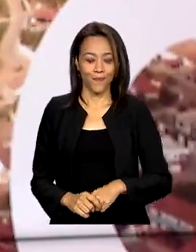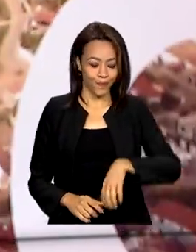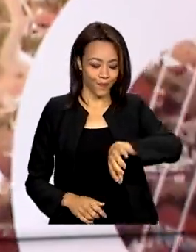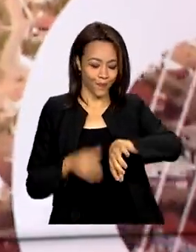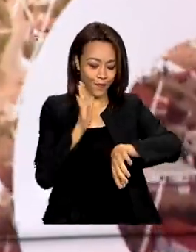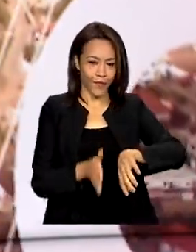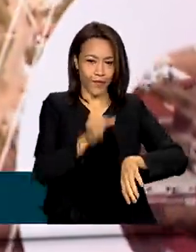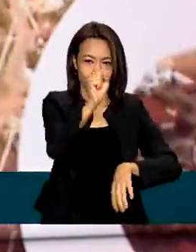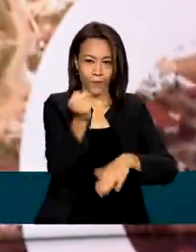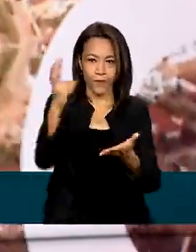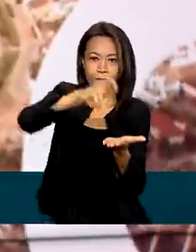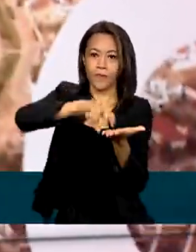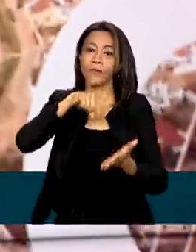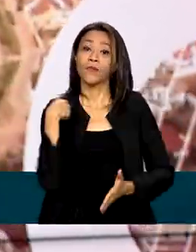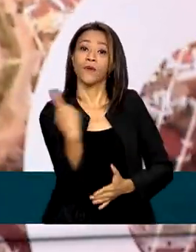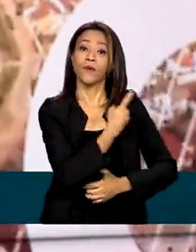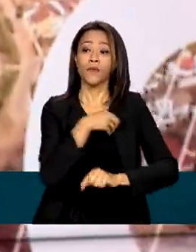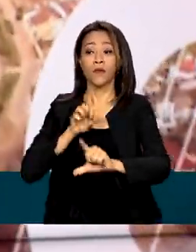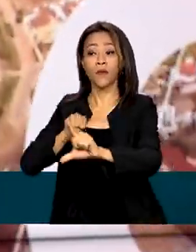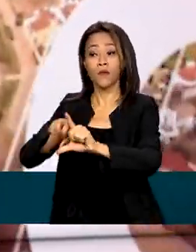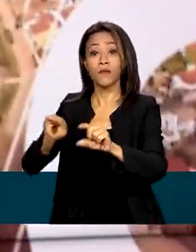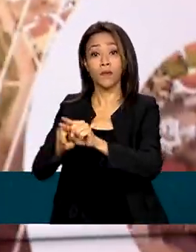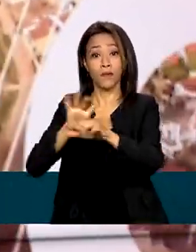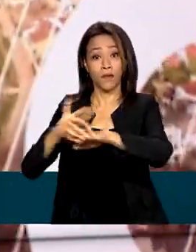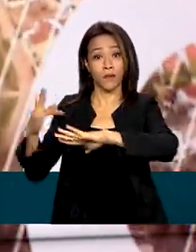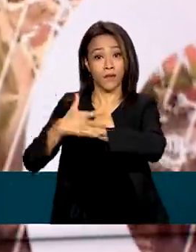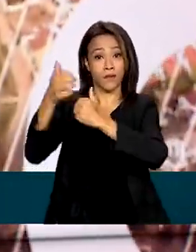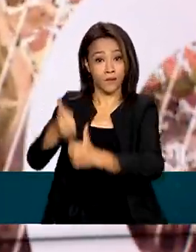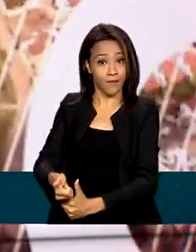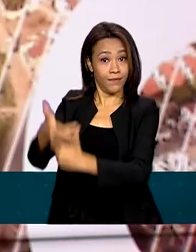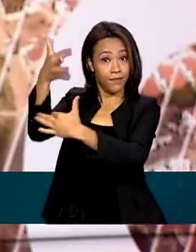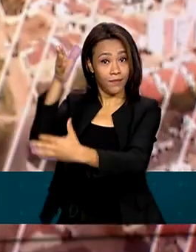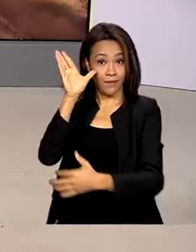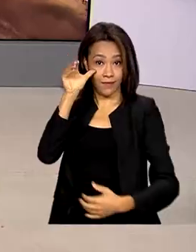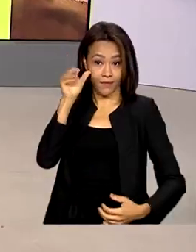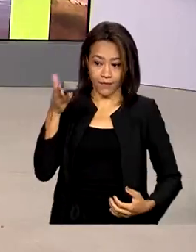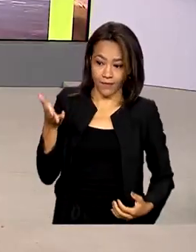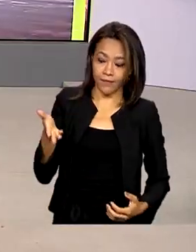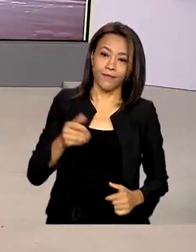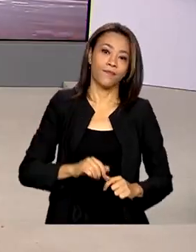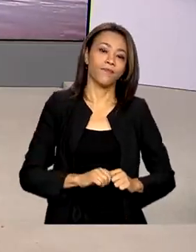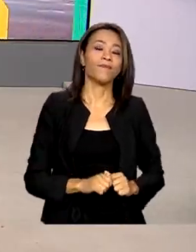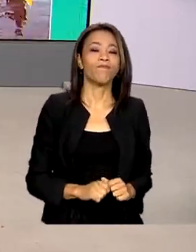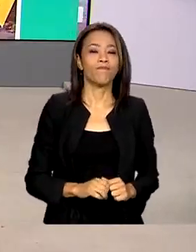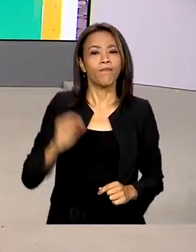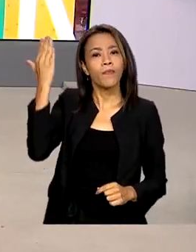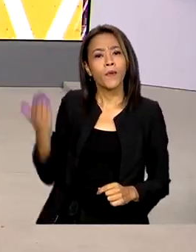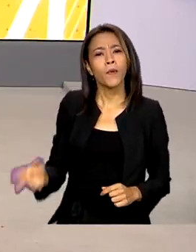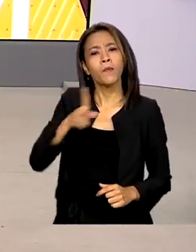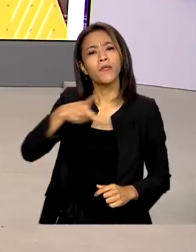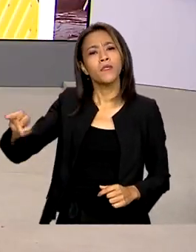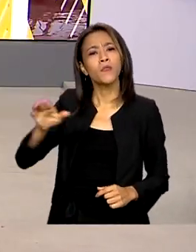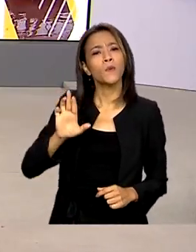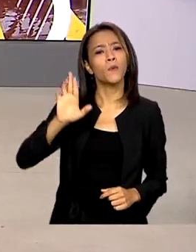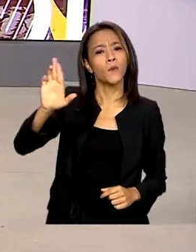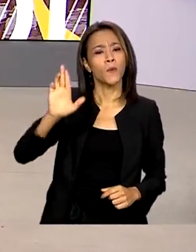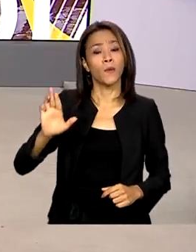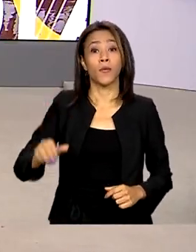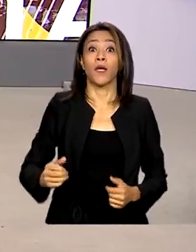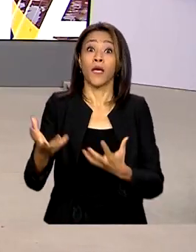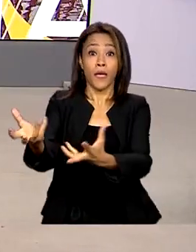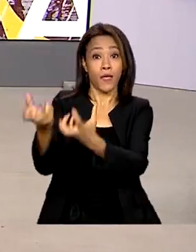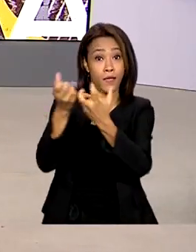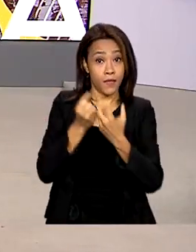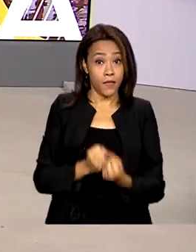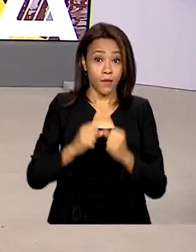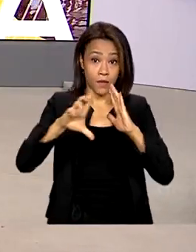Oito horas da manhã, estamos ao vivo também pelas redes sociais. O presidente Lula recebeu no Palácio do